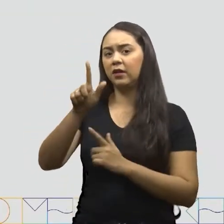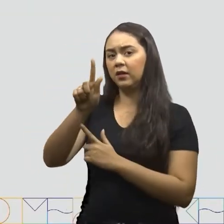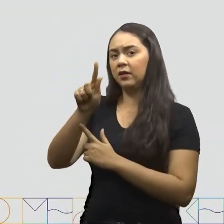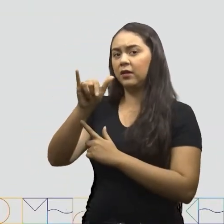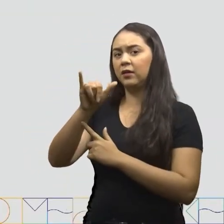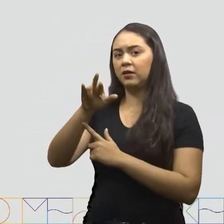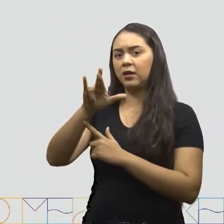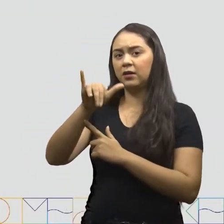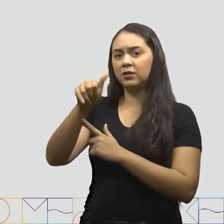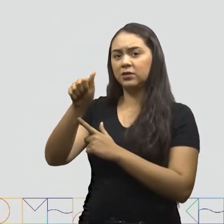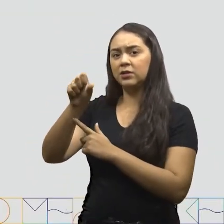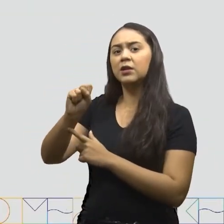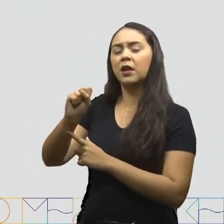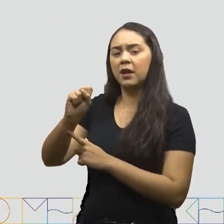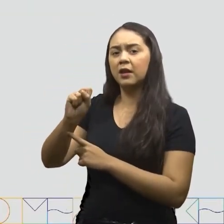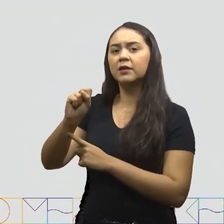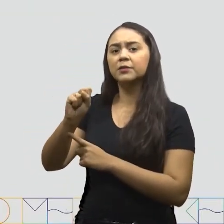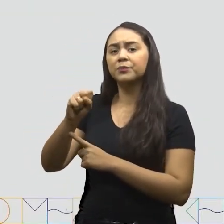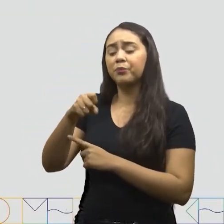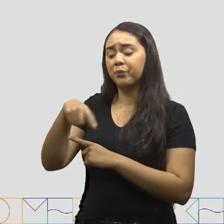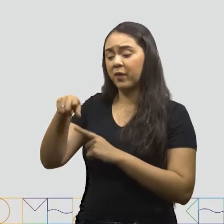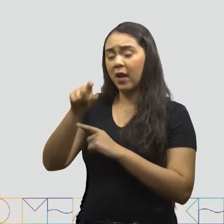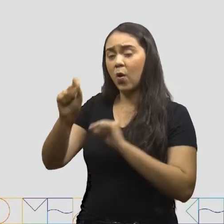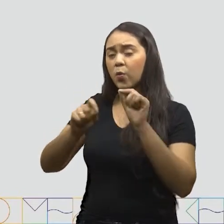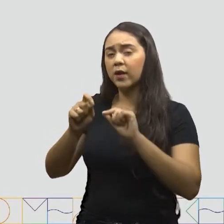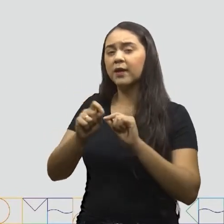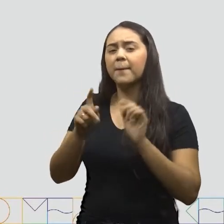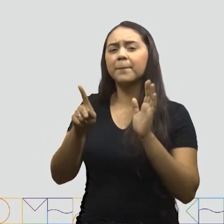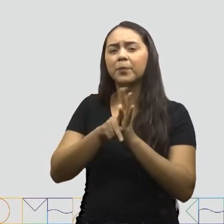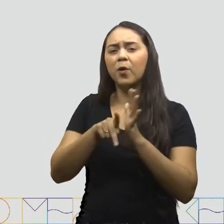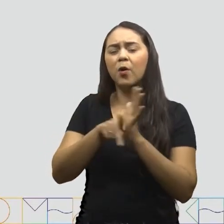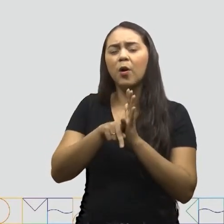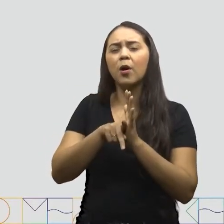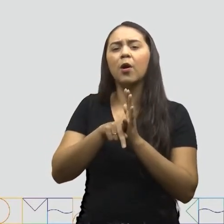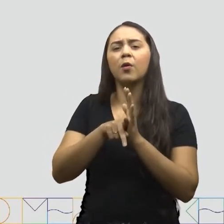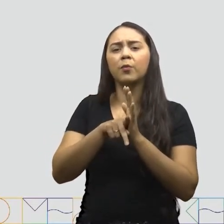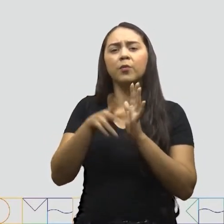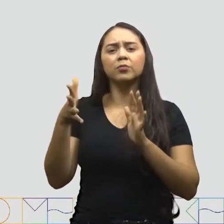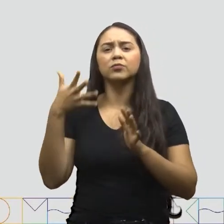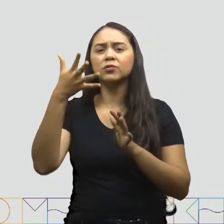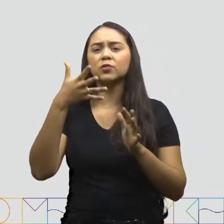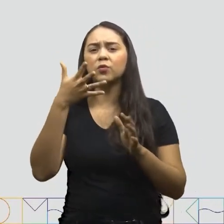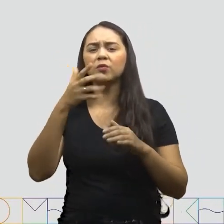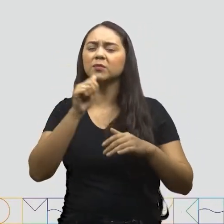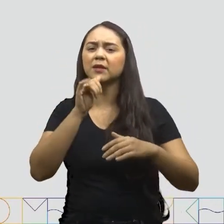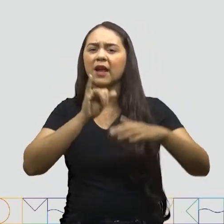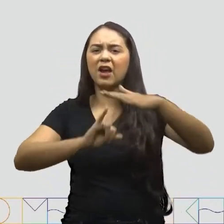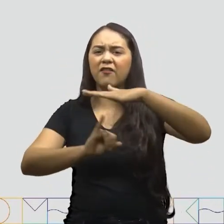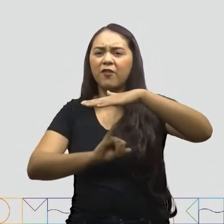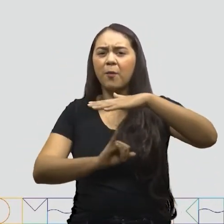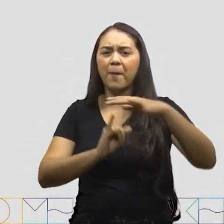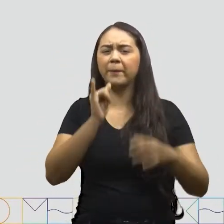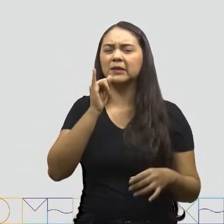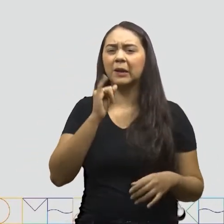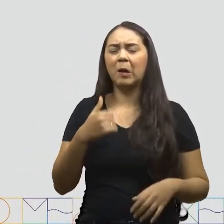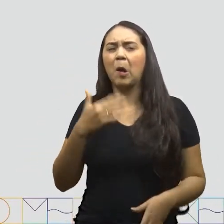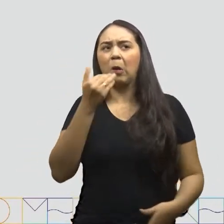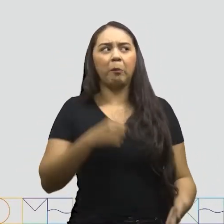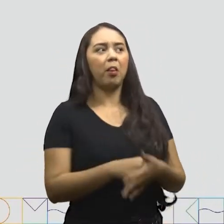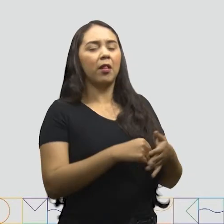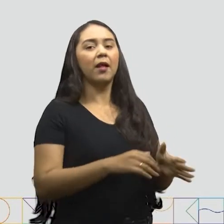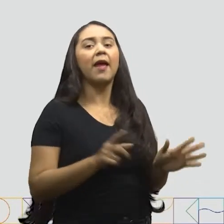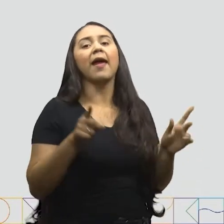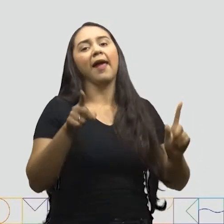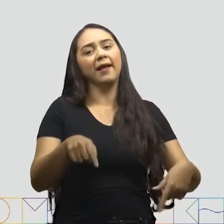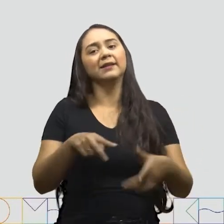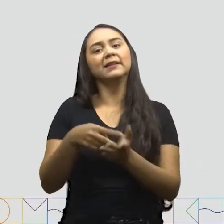são expressões informais Que usamos em nosso cotidiano Quando falamos Eu comi que só O só